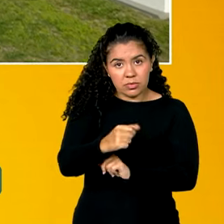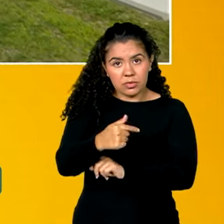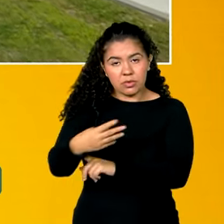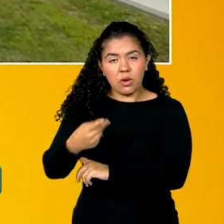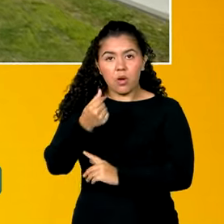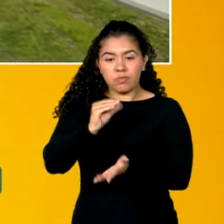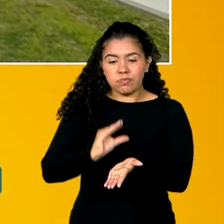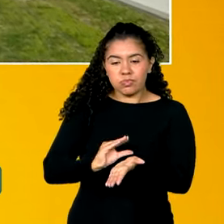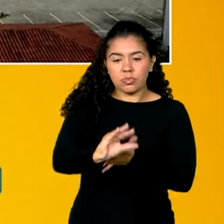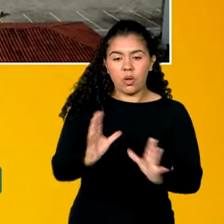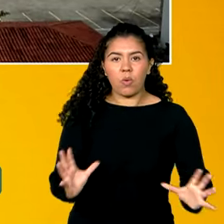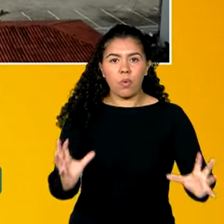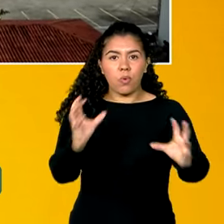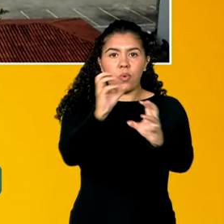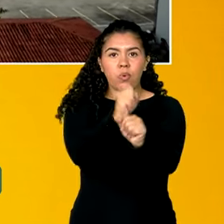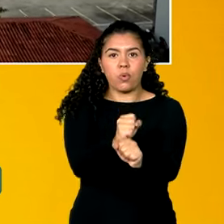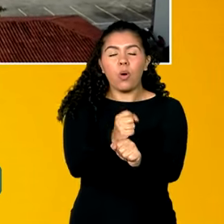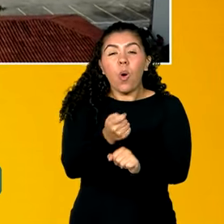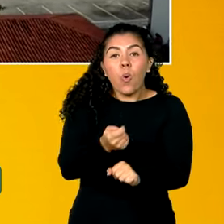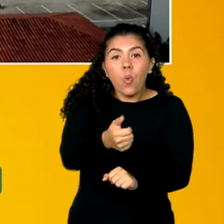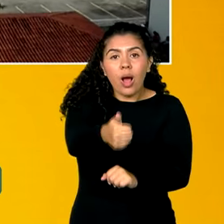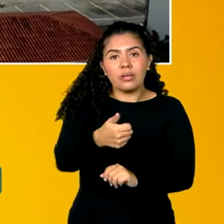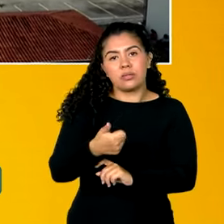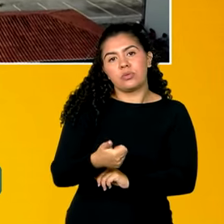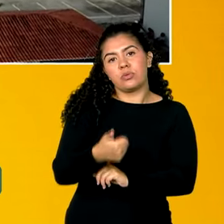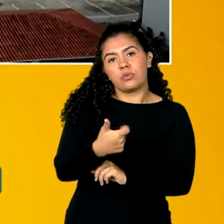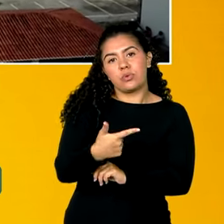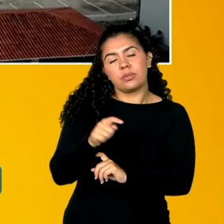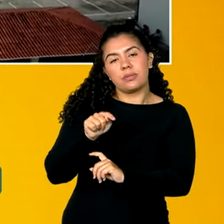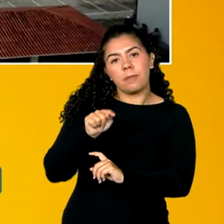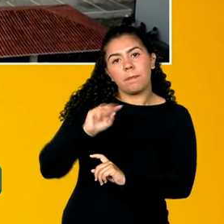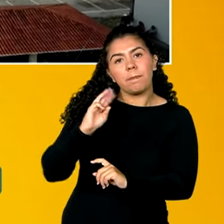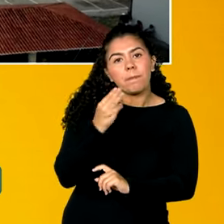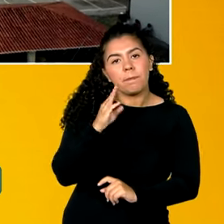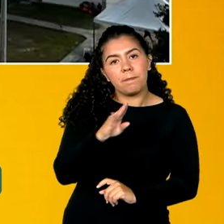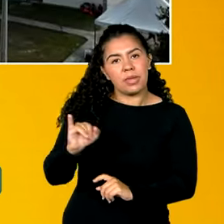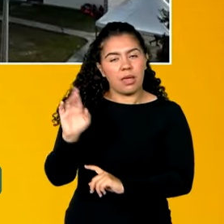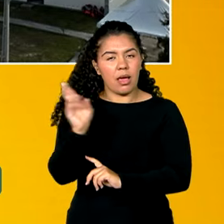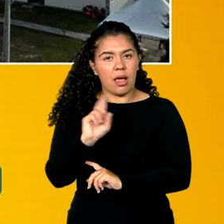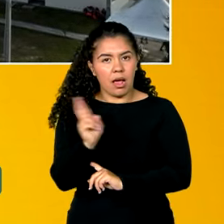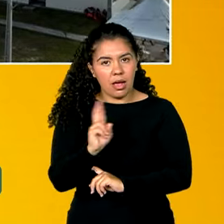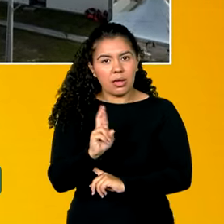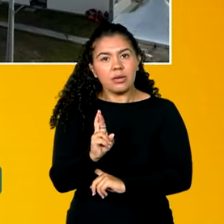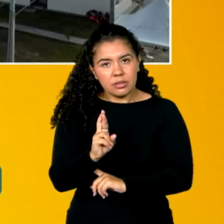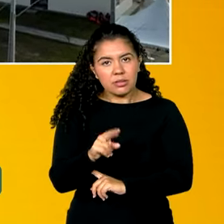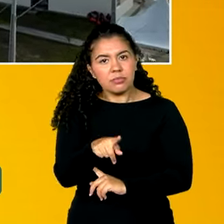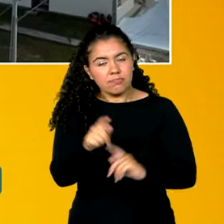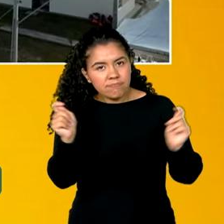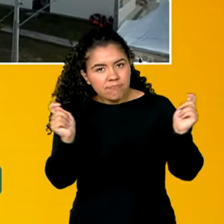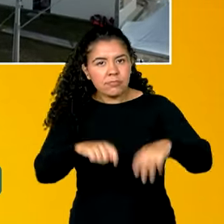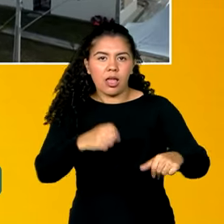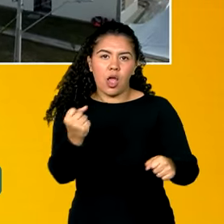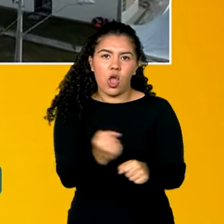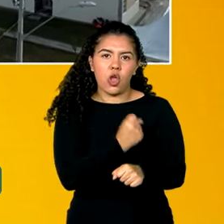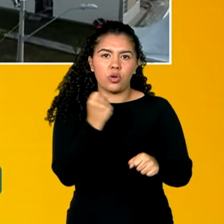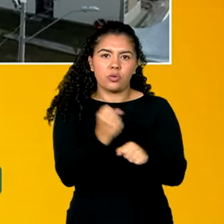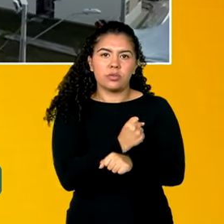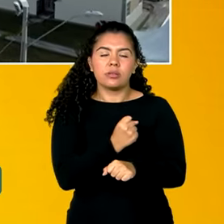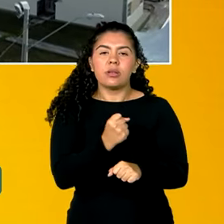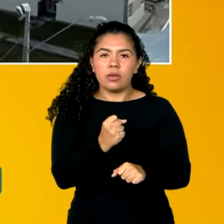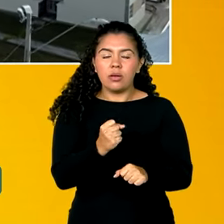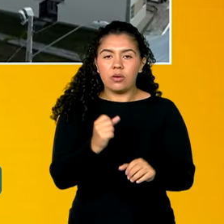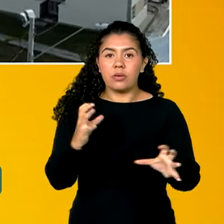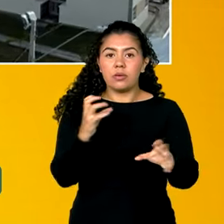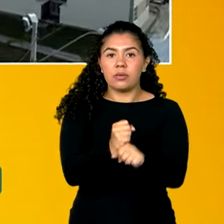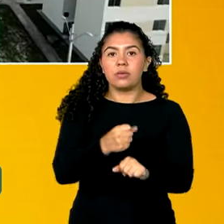totalizam quase 12 bilhões de reais, o que são suficientes para a construção de 112